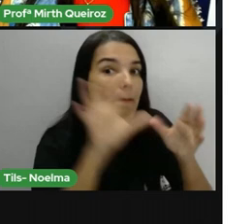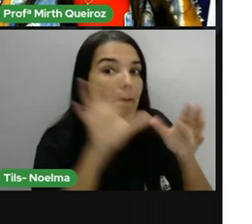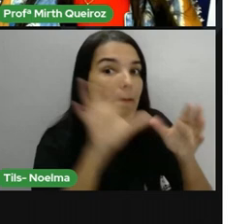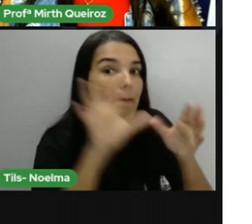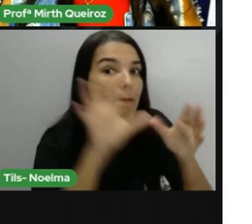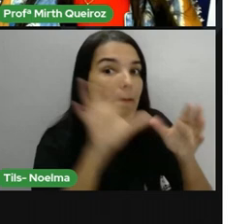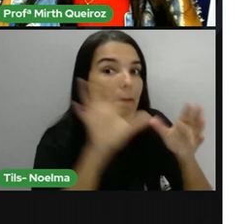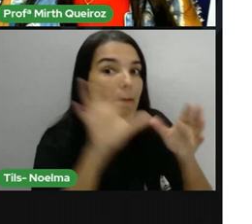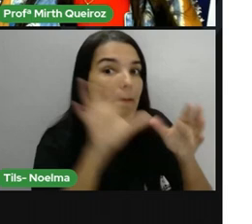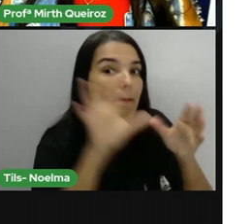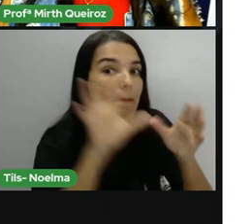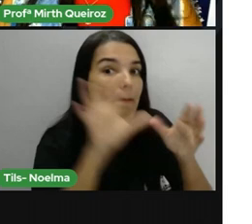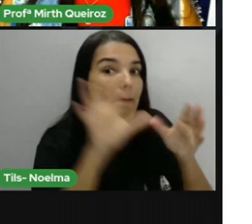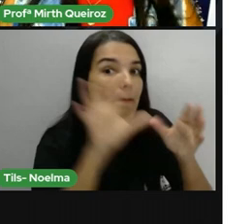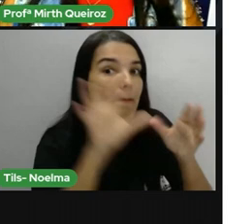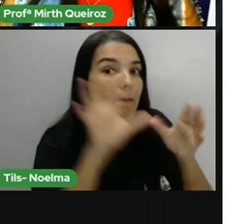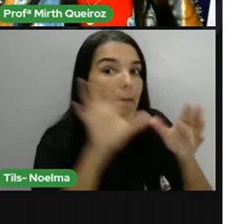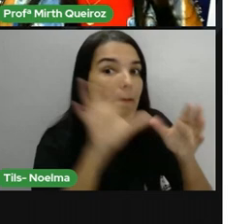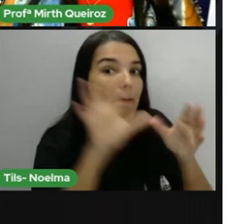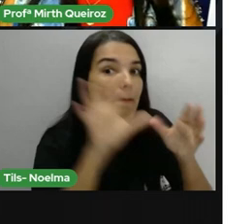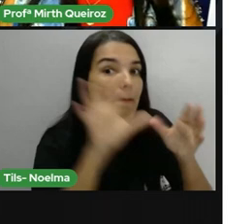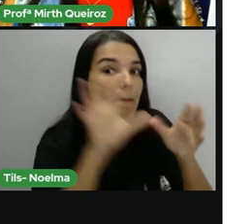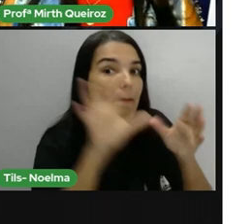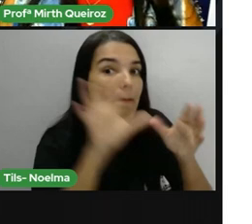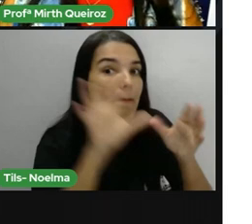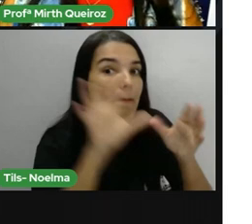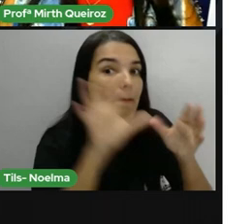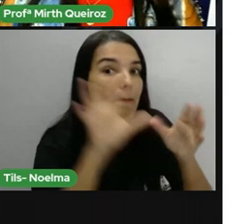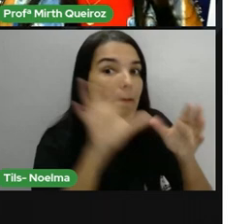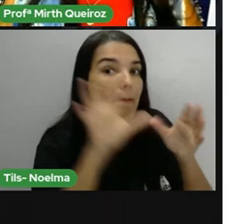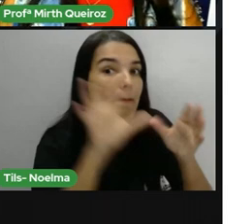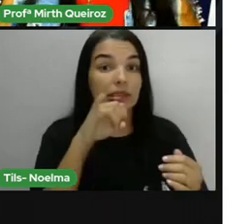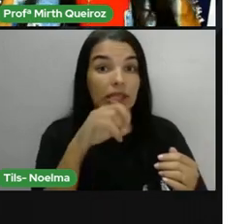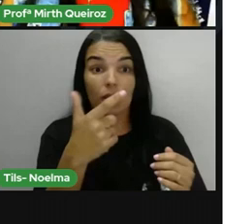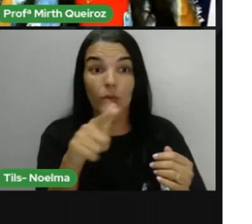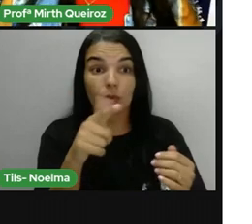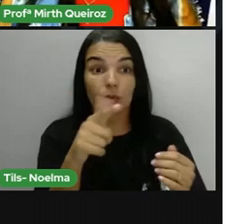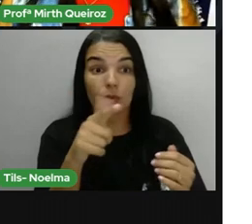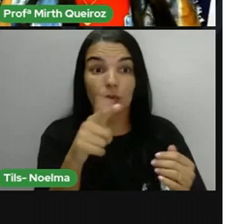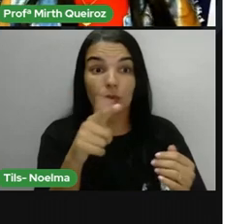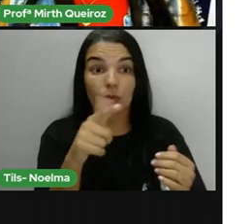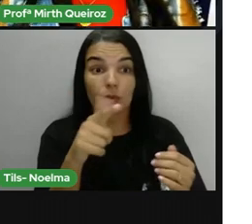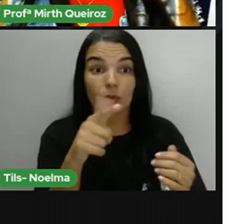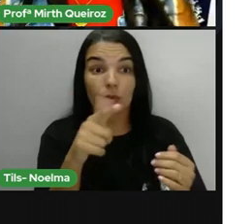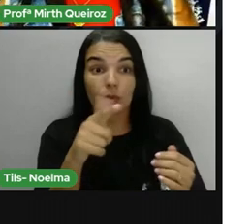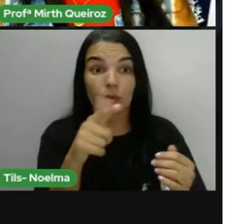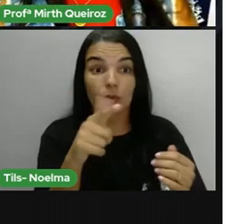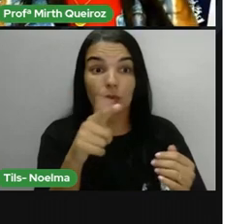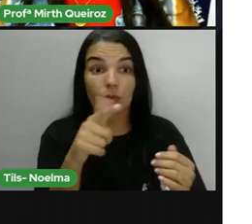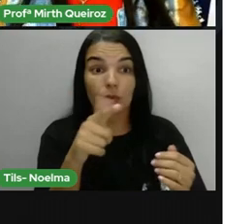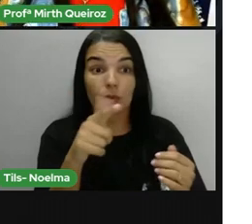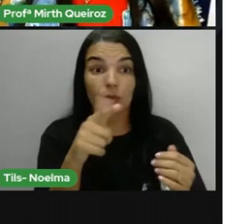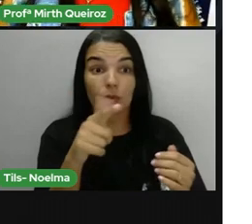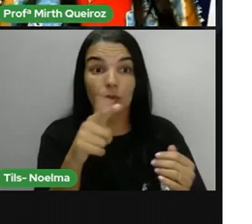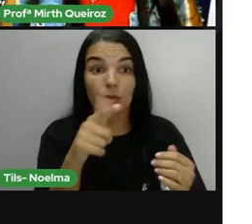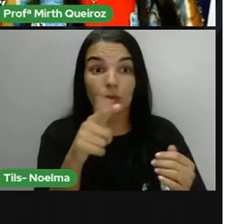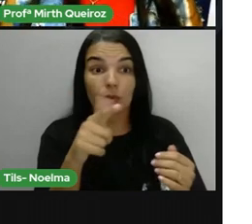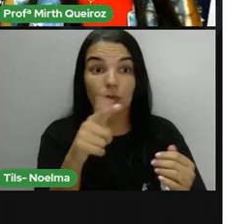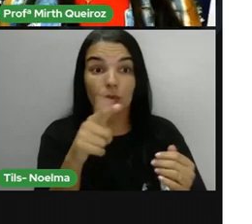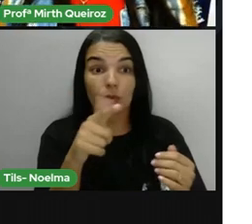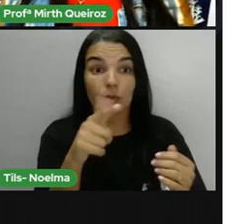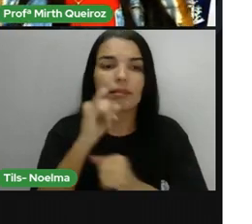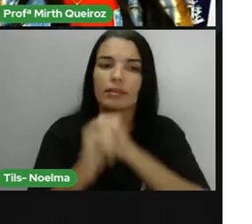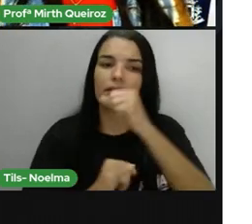no caderno, né? De vocês o significado dessas palavras. Se vocês não tiverem dicionário em casa, pesquisem na internet. Se não